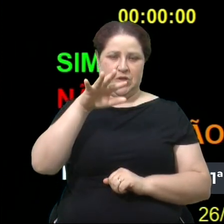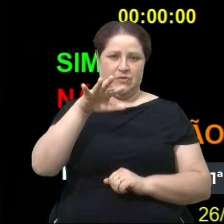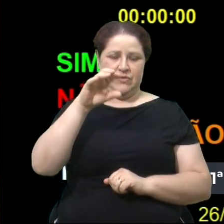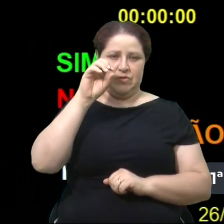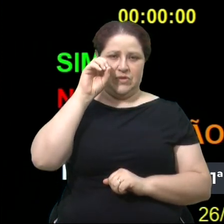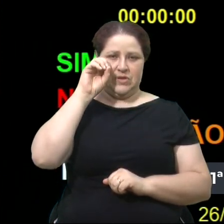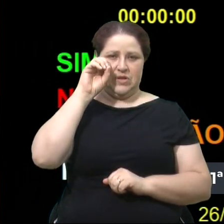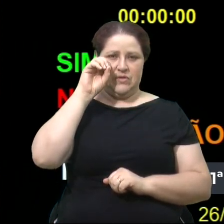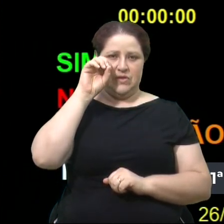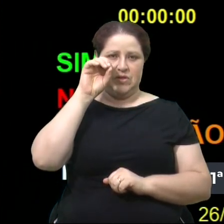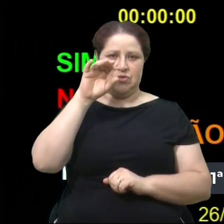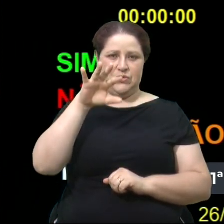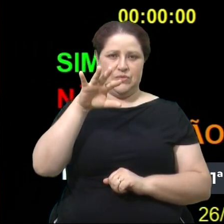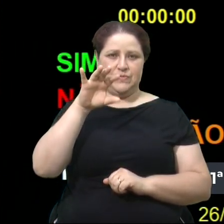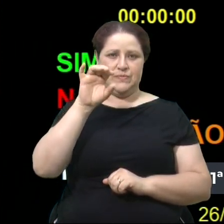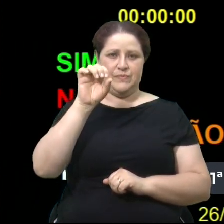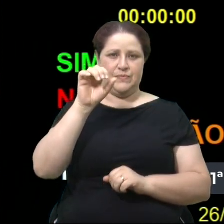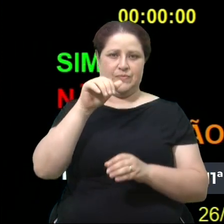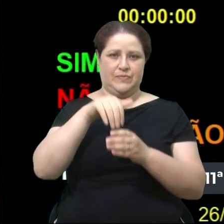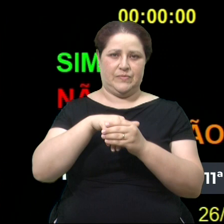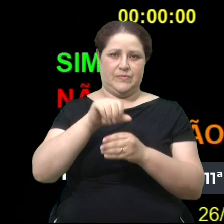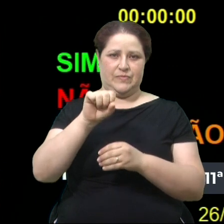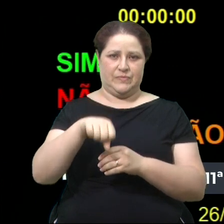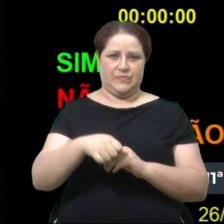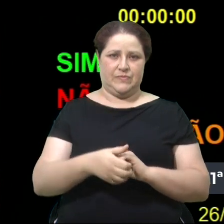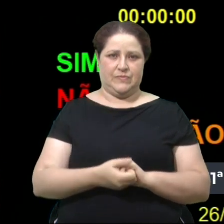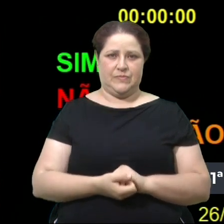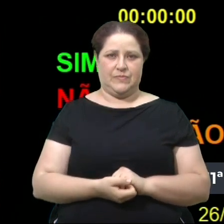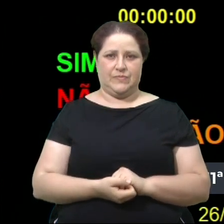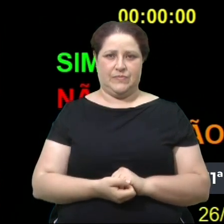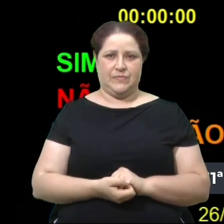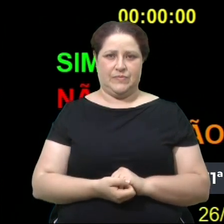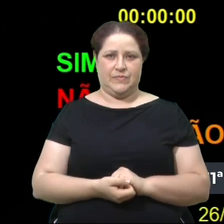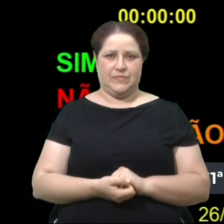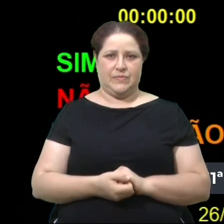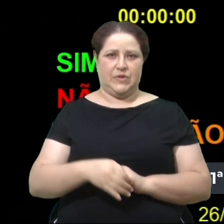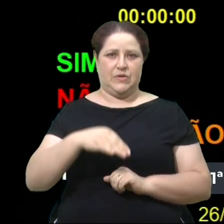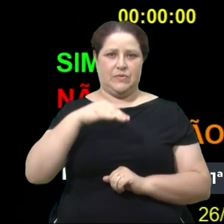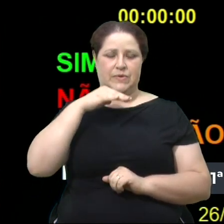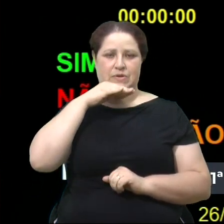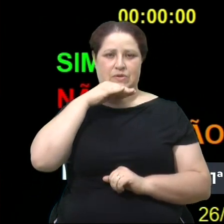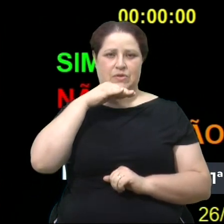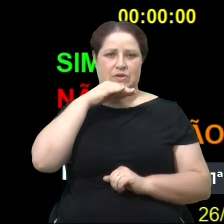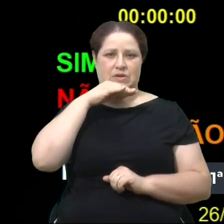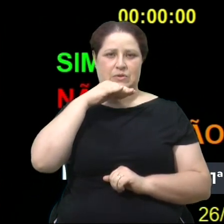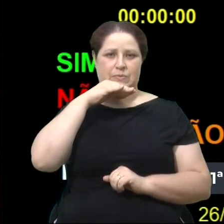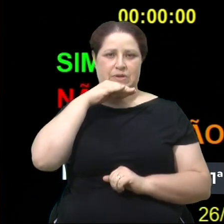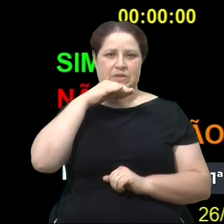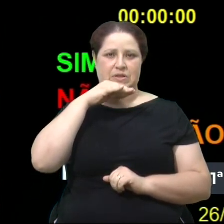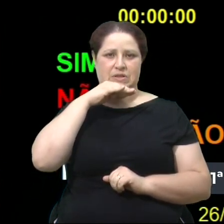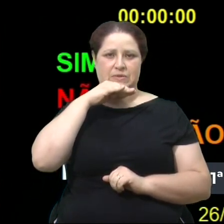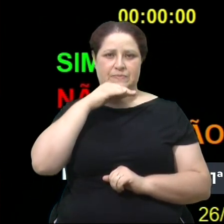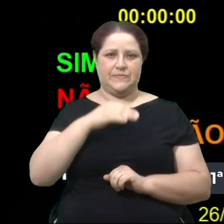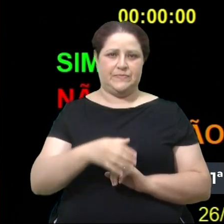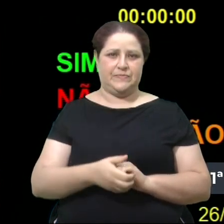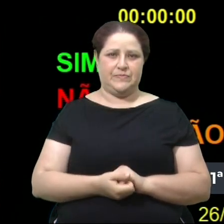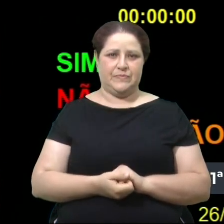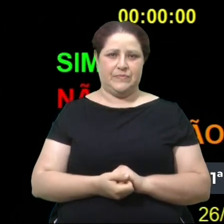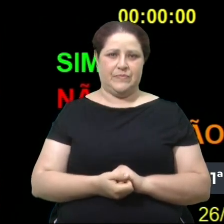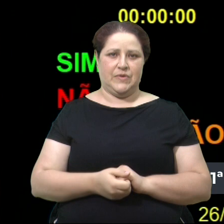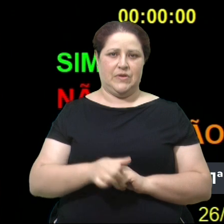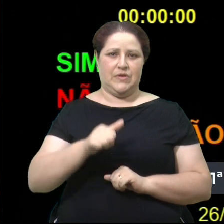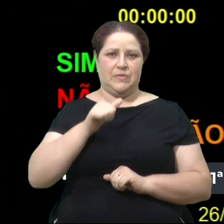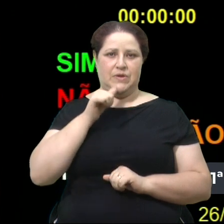Votou sim. Alexandre Bortoluz. Votou sim. Maurício Marcon.